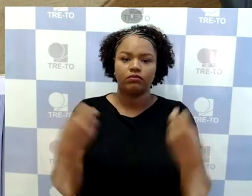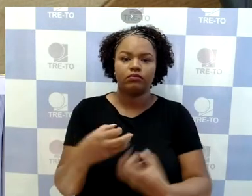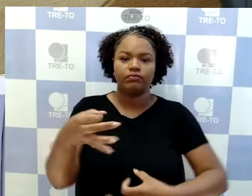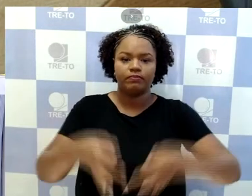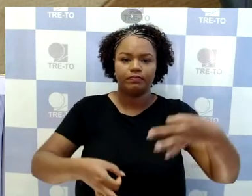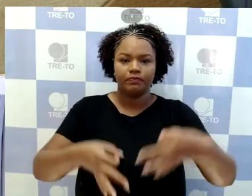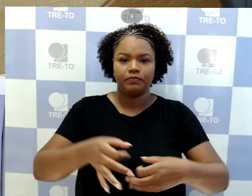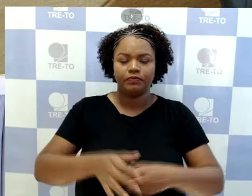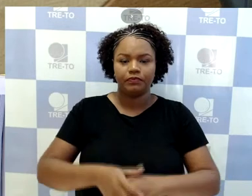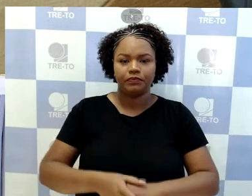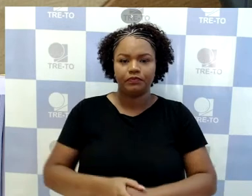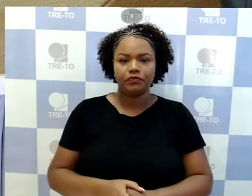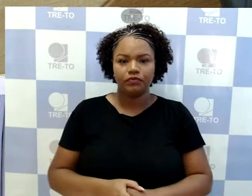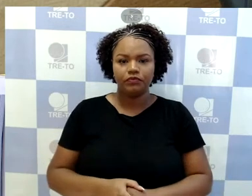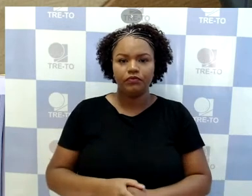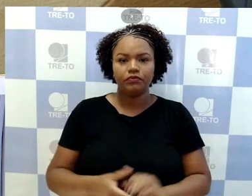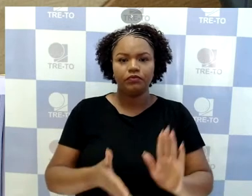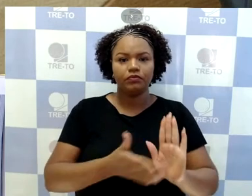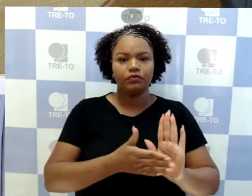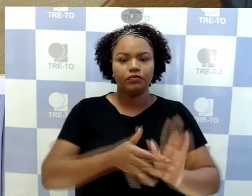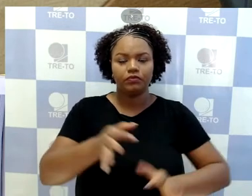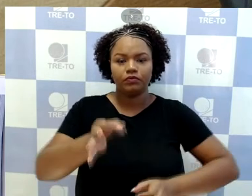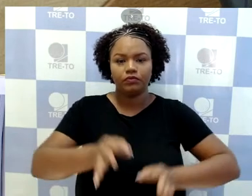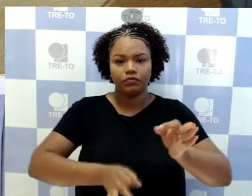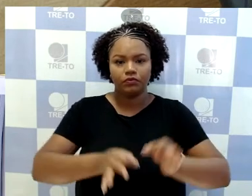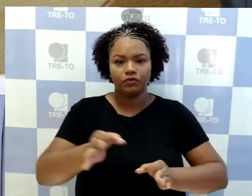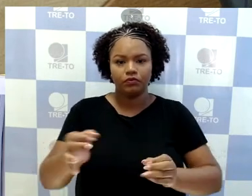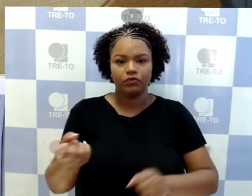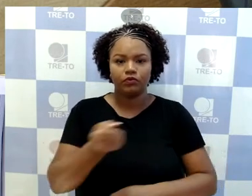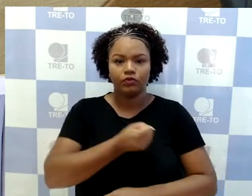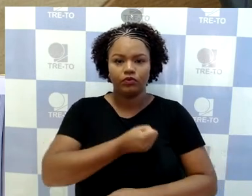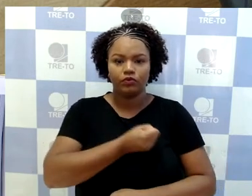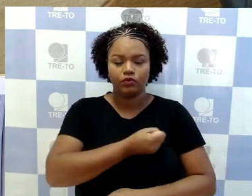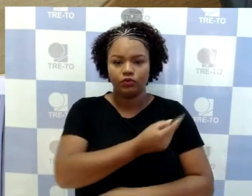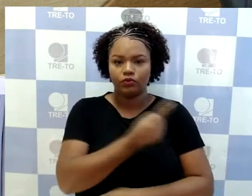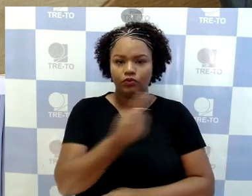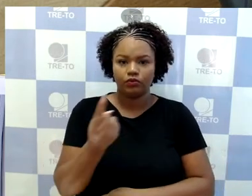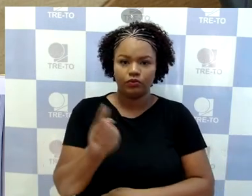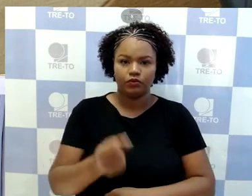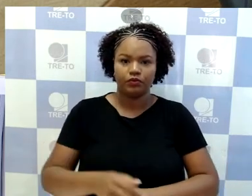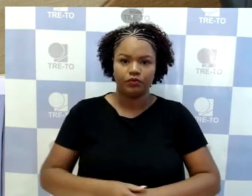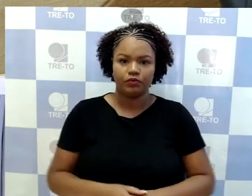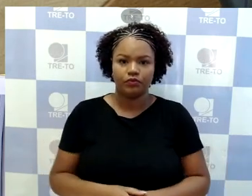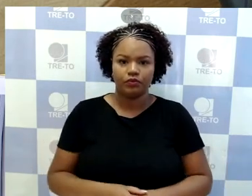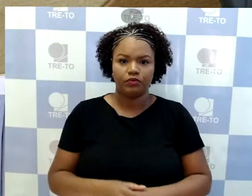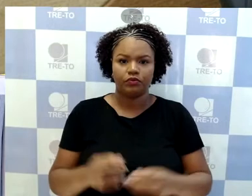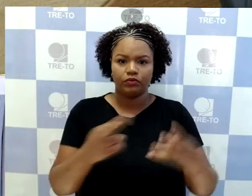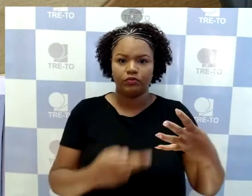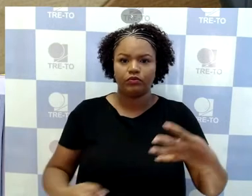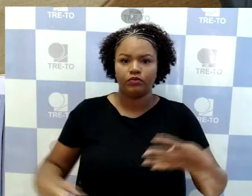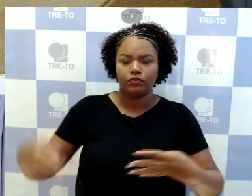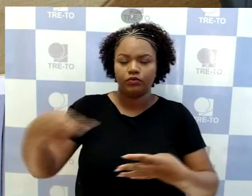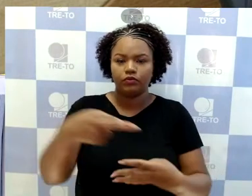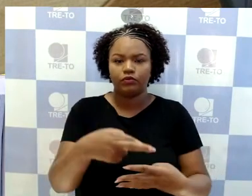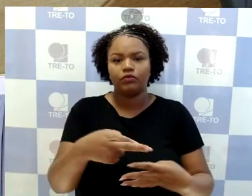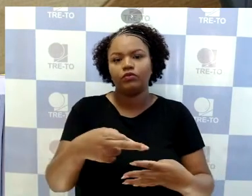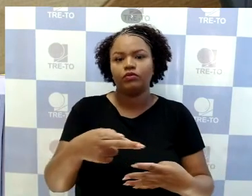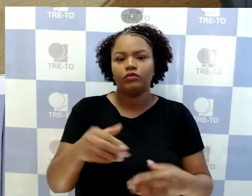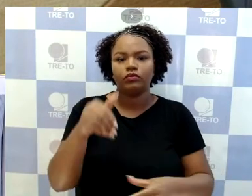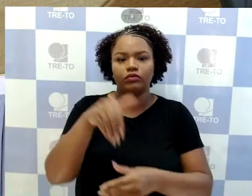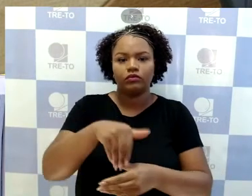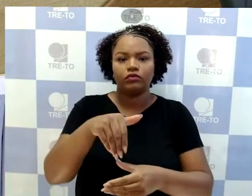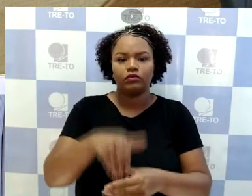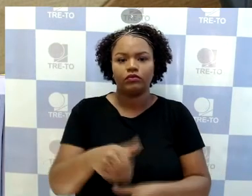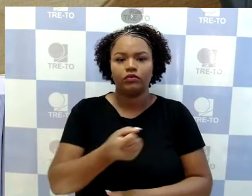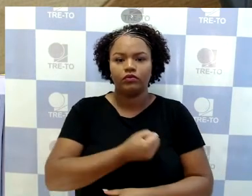Pauta judicial. Item número 1. Recurso eleitoral número 0600-658